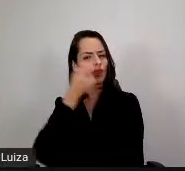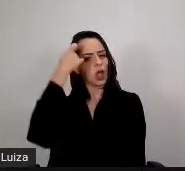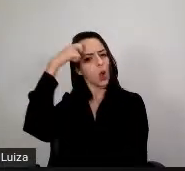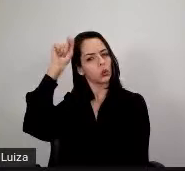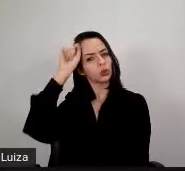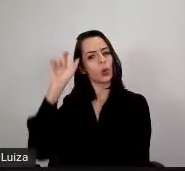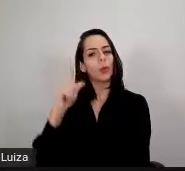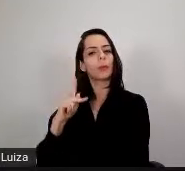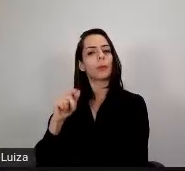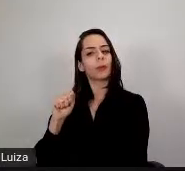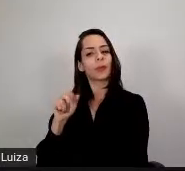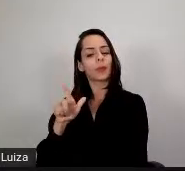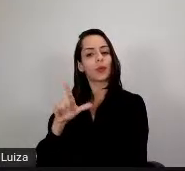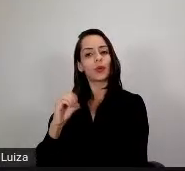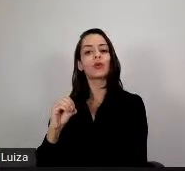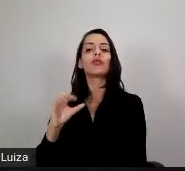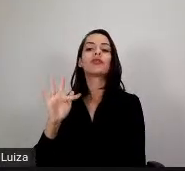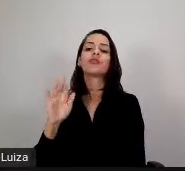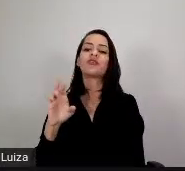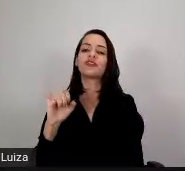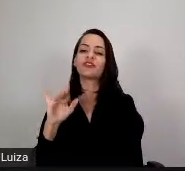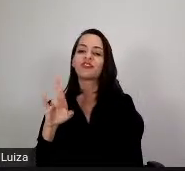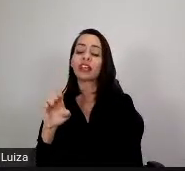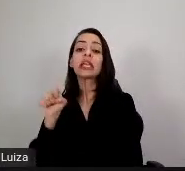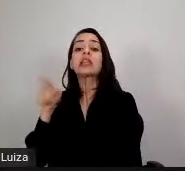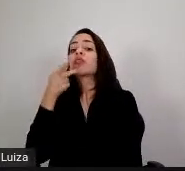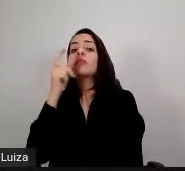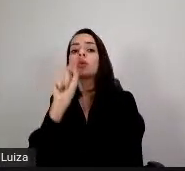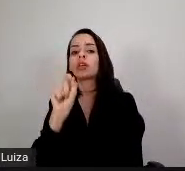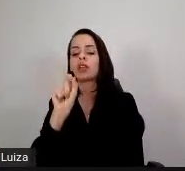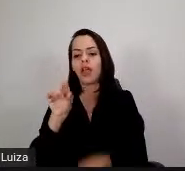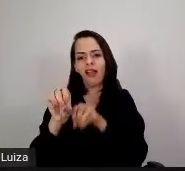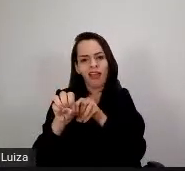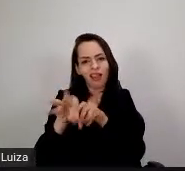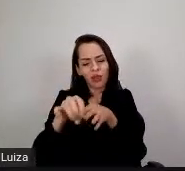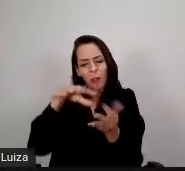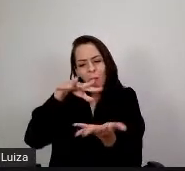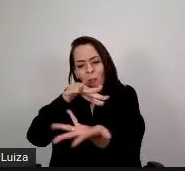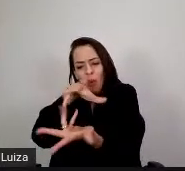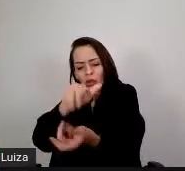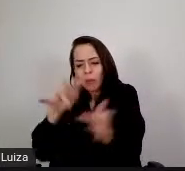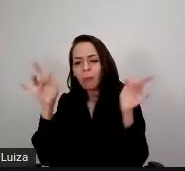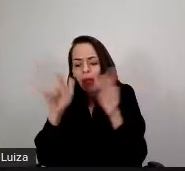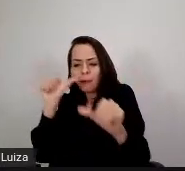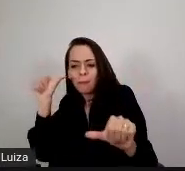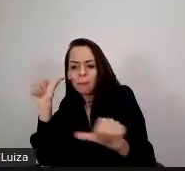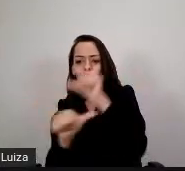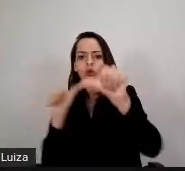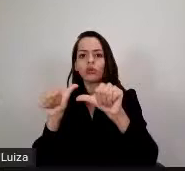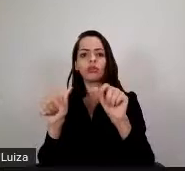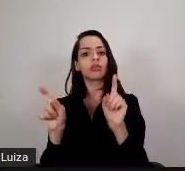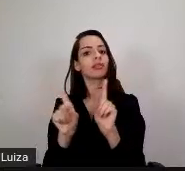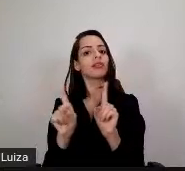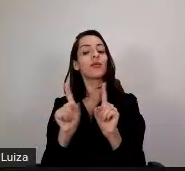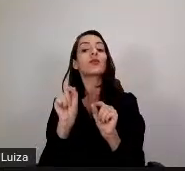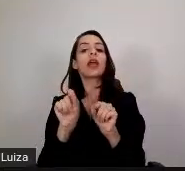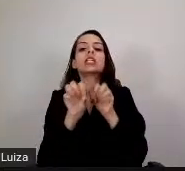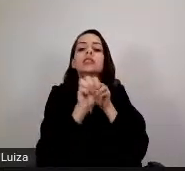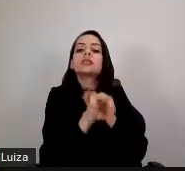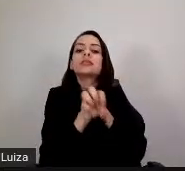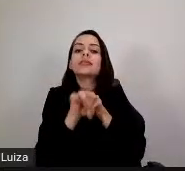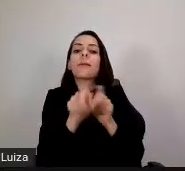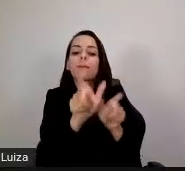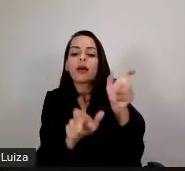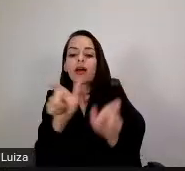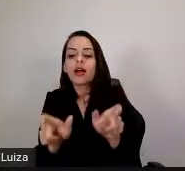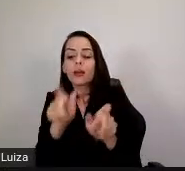educação não transforma o mundo, educação muda as pessoas, e as pessoas mudam o mundo. Eu agradeço muito a oportunidade